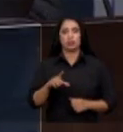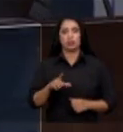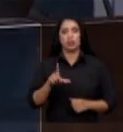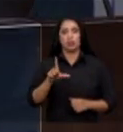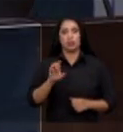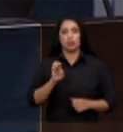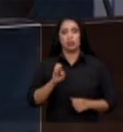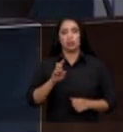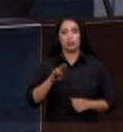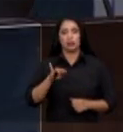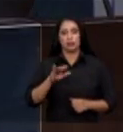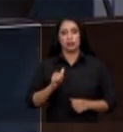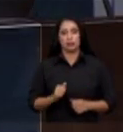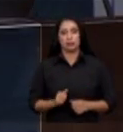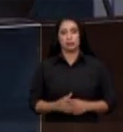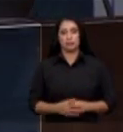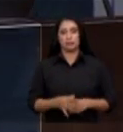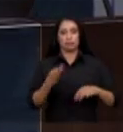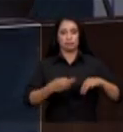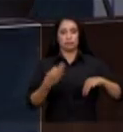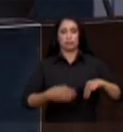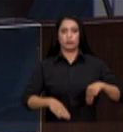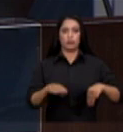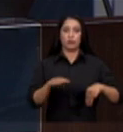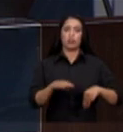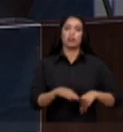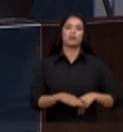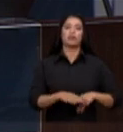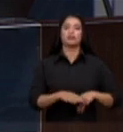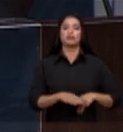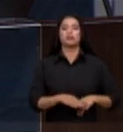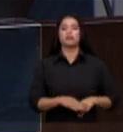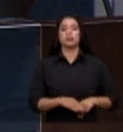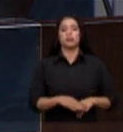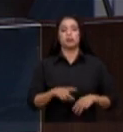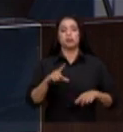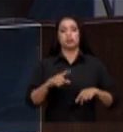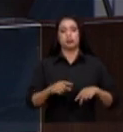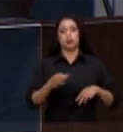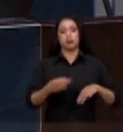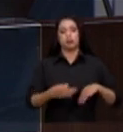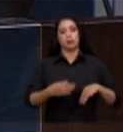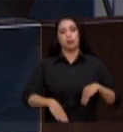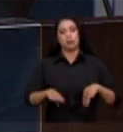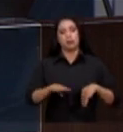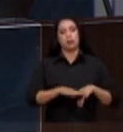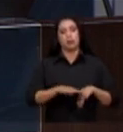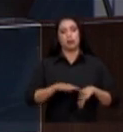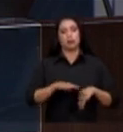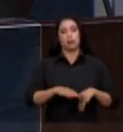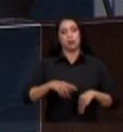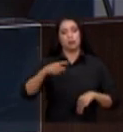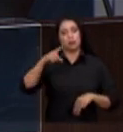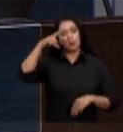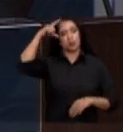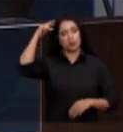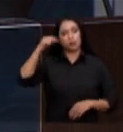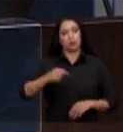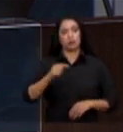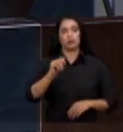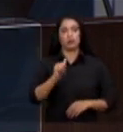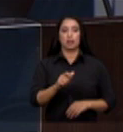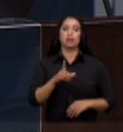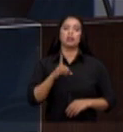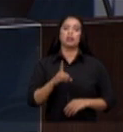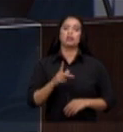Excelentíssimo senhor ministro Luiz Roberto Barroso relator da paraguição de cumprimento de preceito fundamental número 708